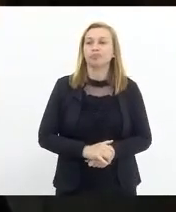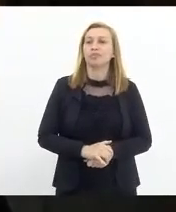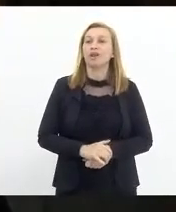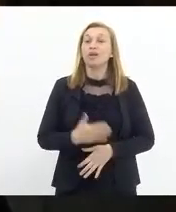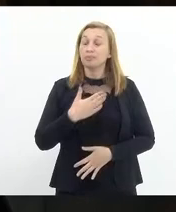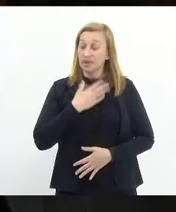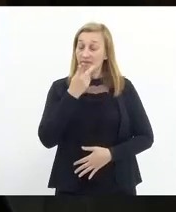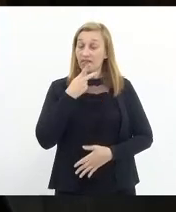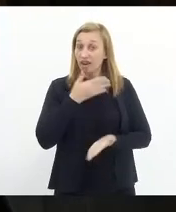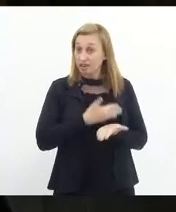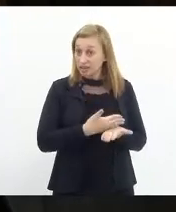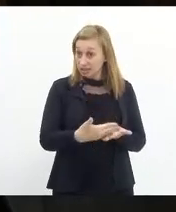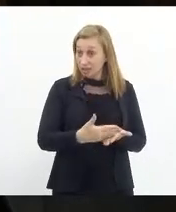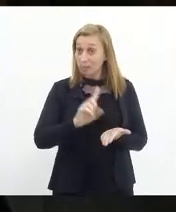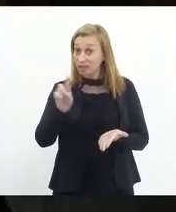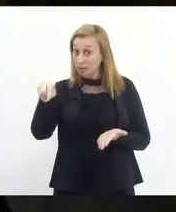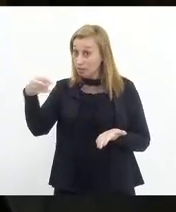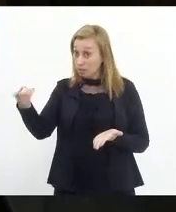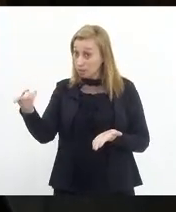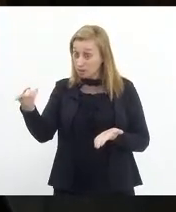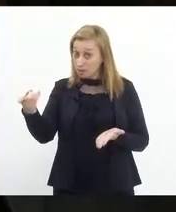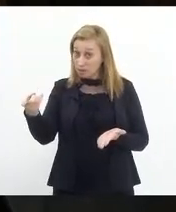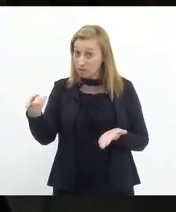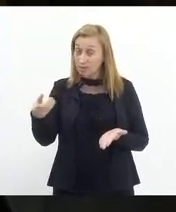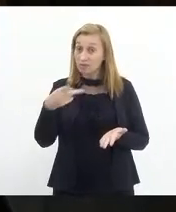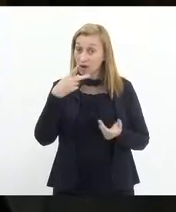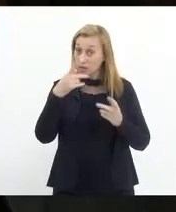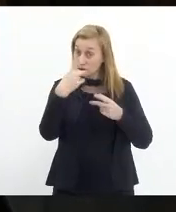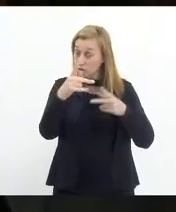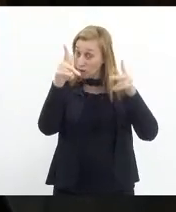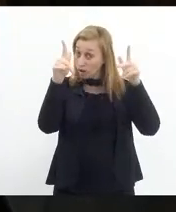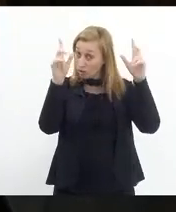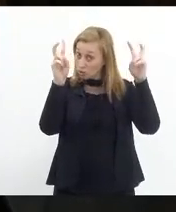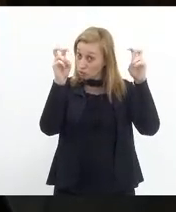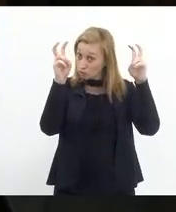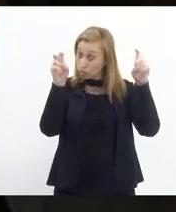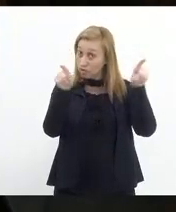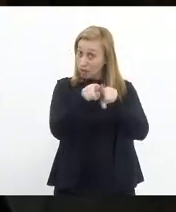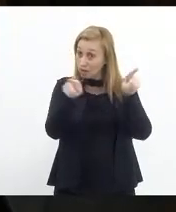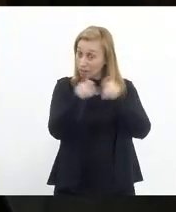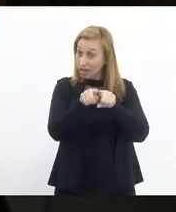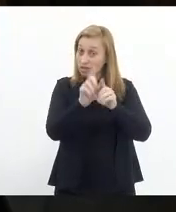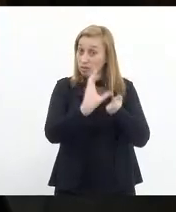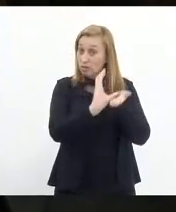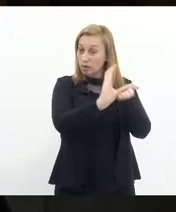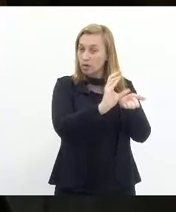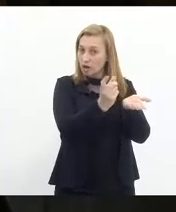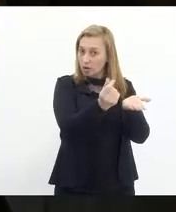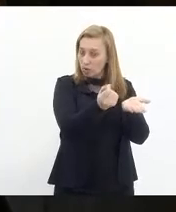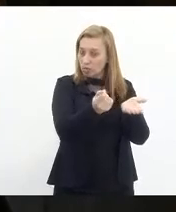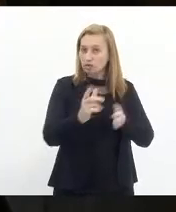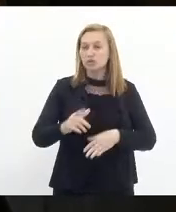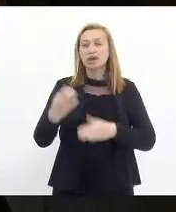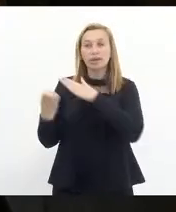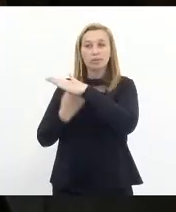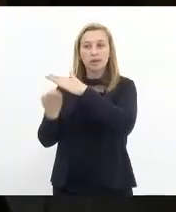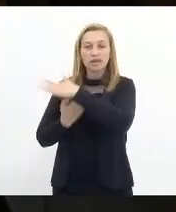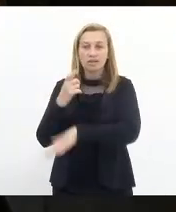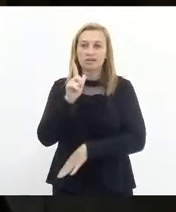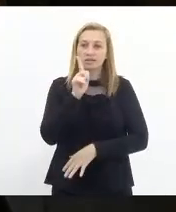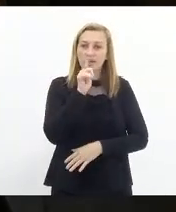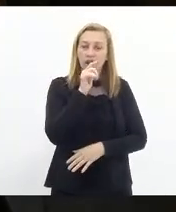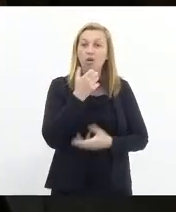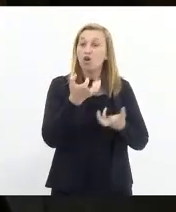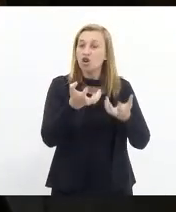a minha fala inicial para depois entrar no senhor à parte sobre a questão dos recursos da SEDAI, eu queria